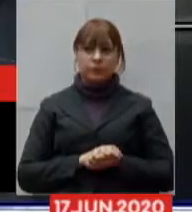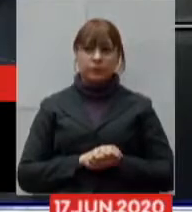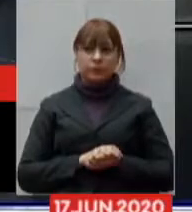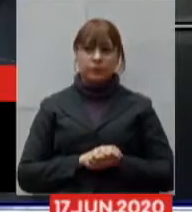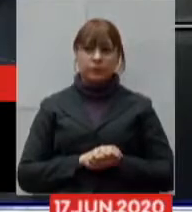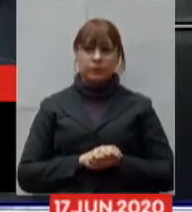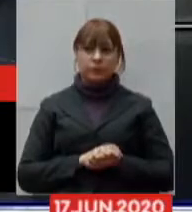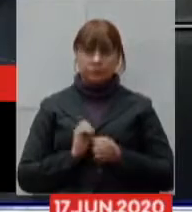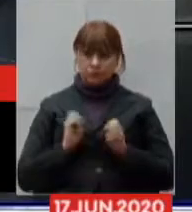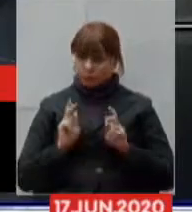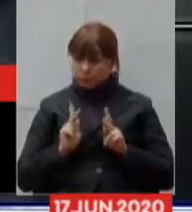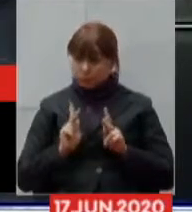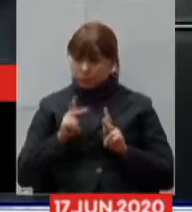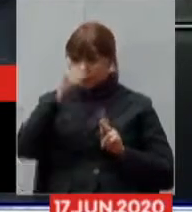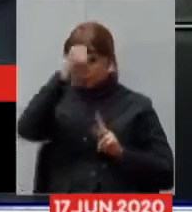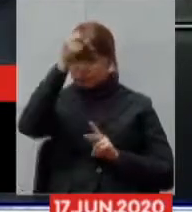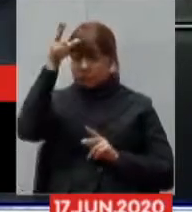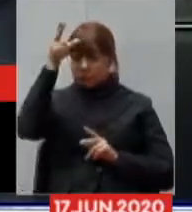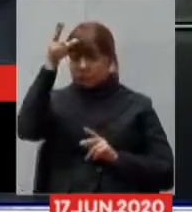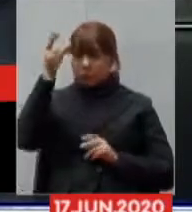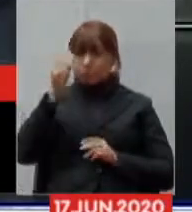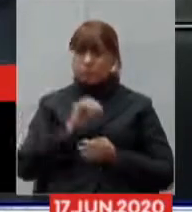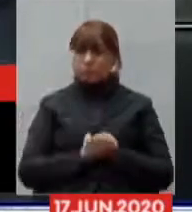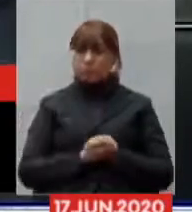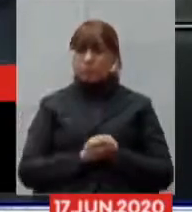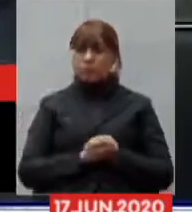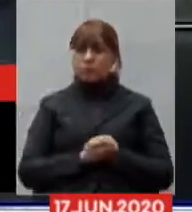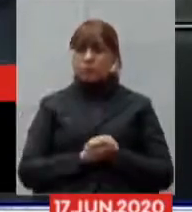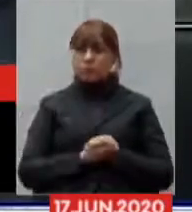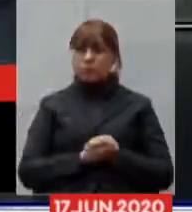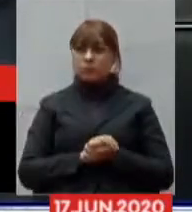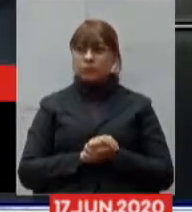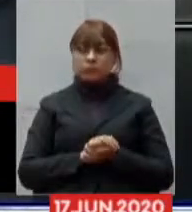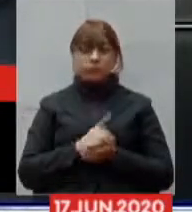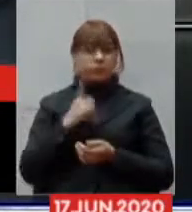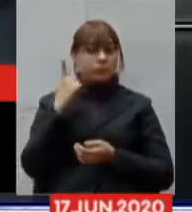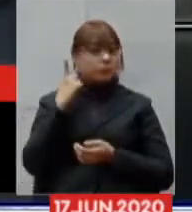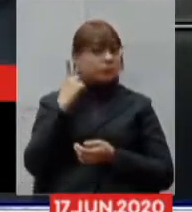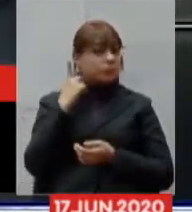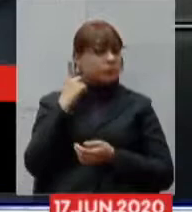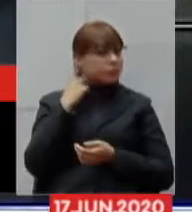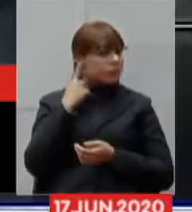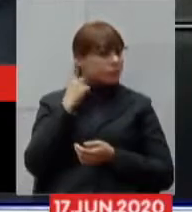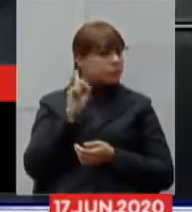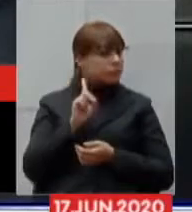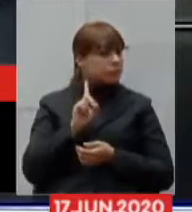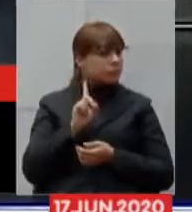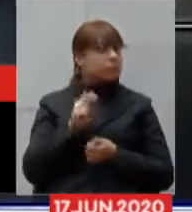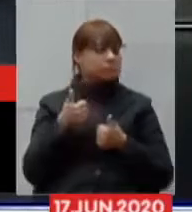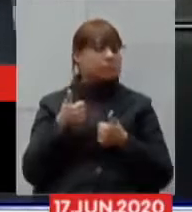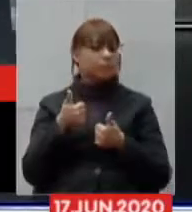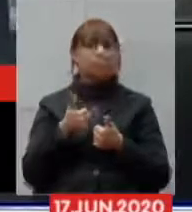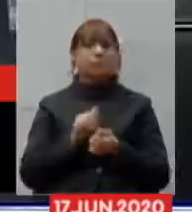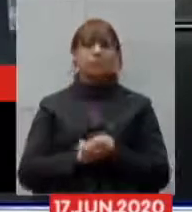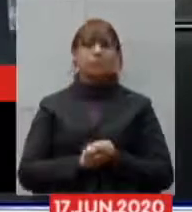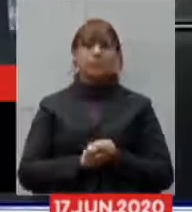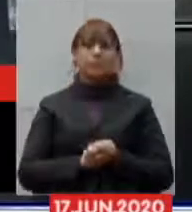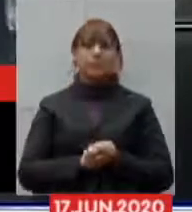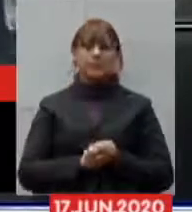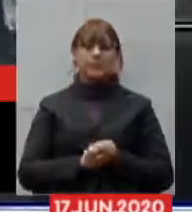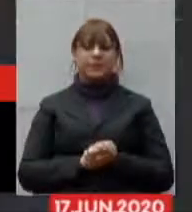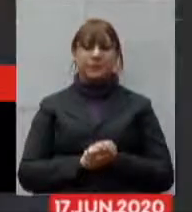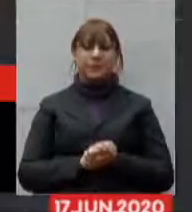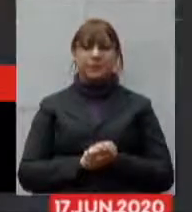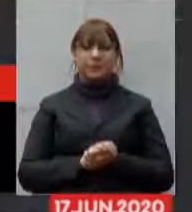ok prefeito só teve tirado o mudo nós não estamos ouvindo o senhor agora sim eu não tinha sido